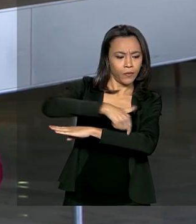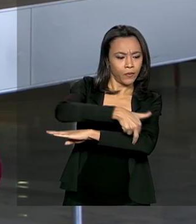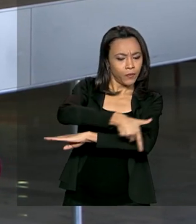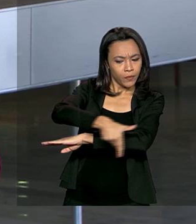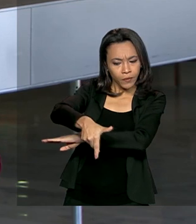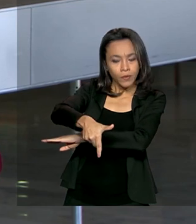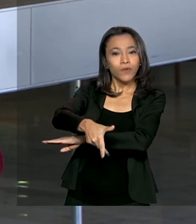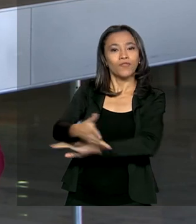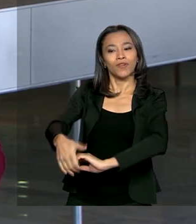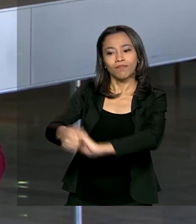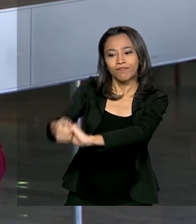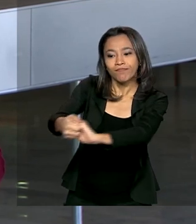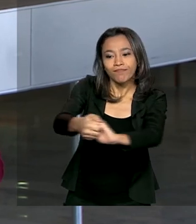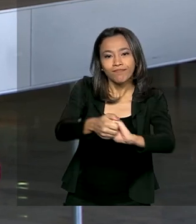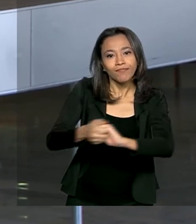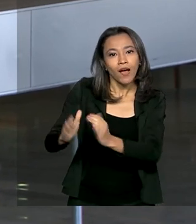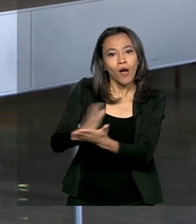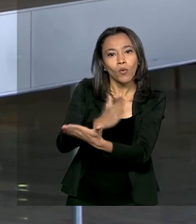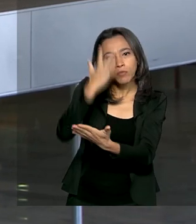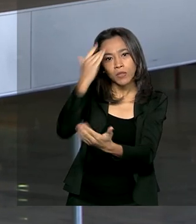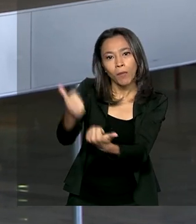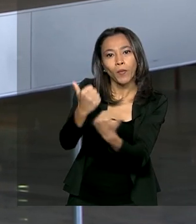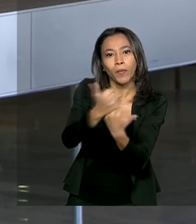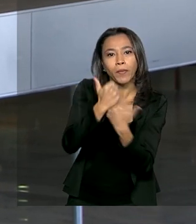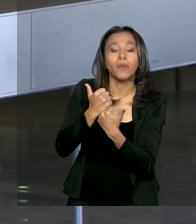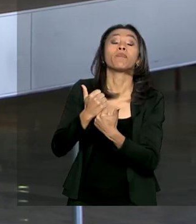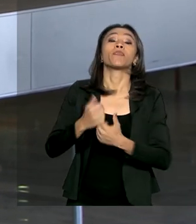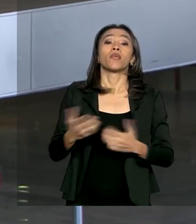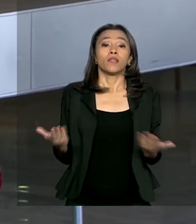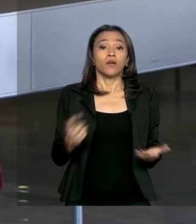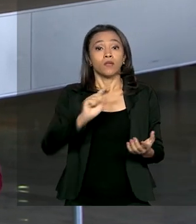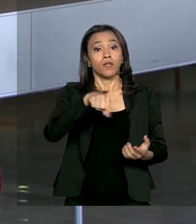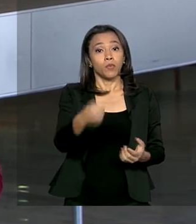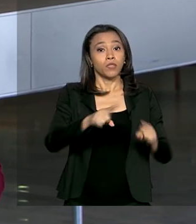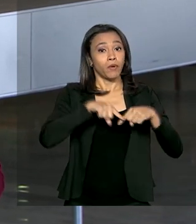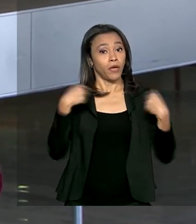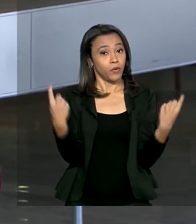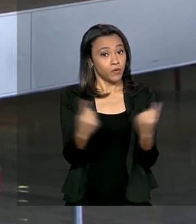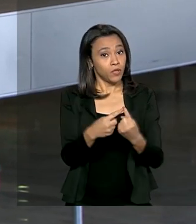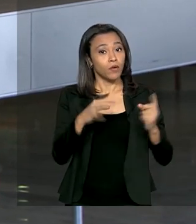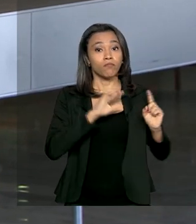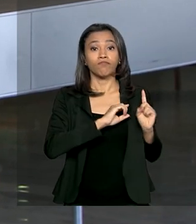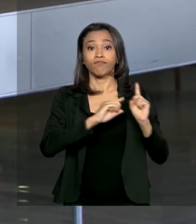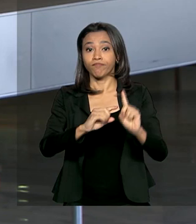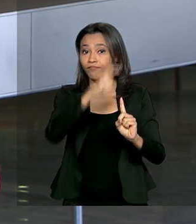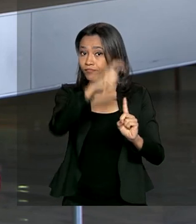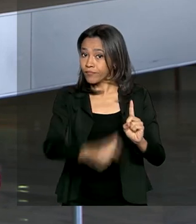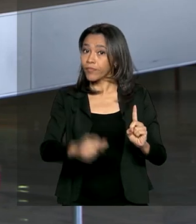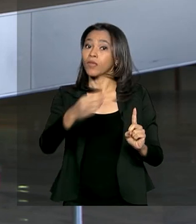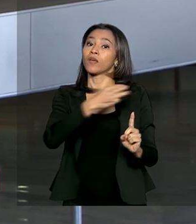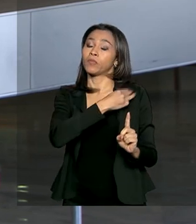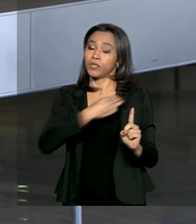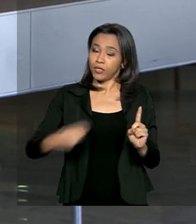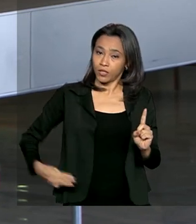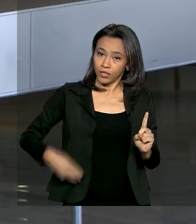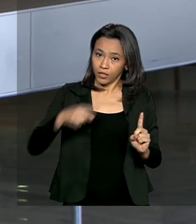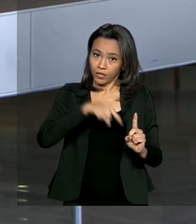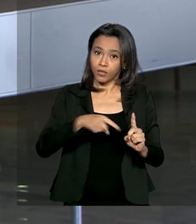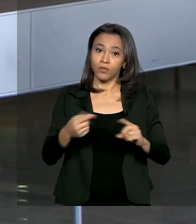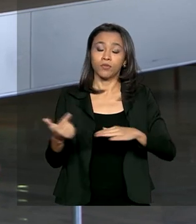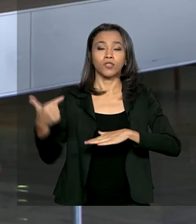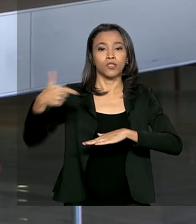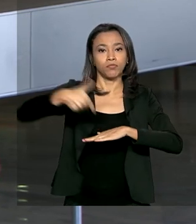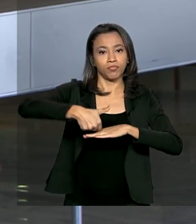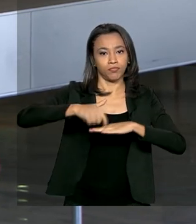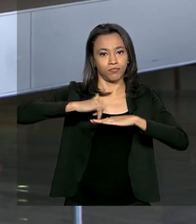alguns apoiadores. Bem, o próximo ministro que ele vai se reunir é o ministro Bento Albuquerque de Minas e Energia. E hoje mais cedo aqui no Palácio do Planalto